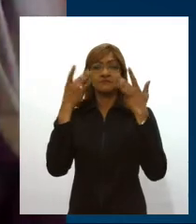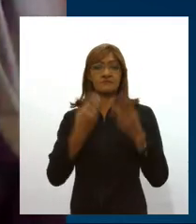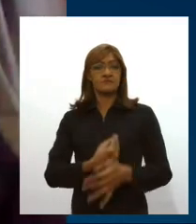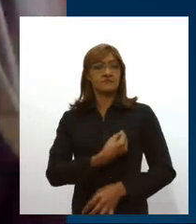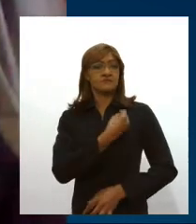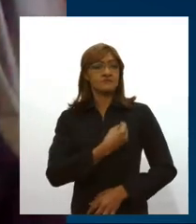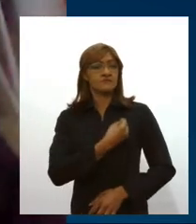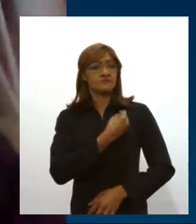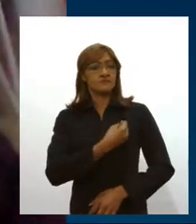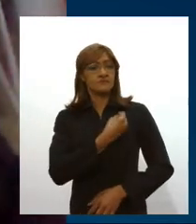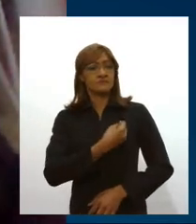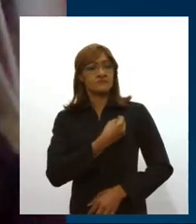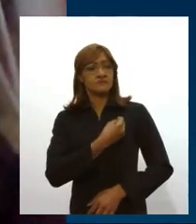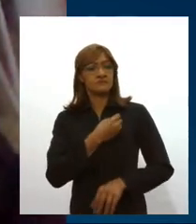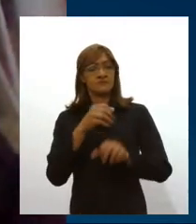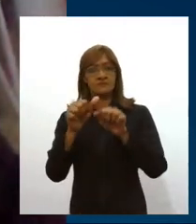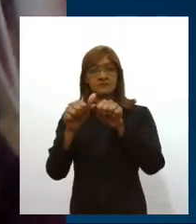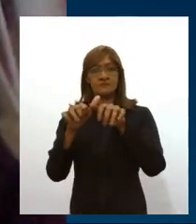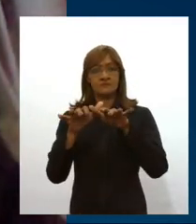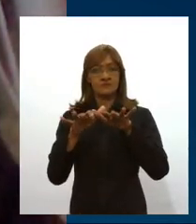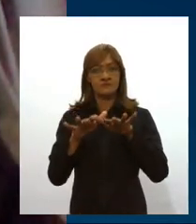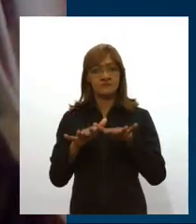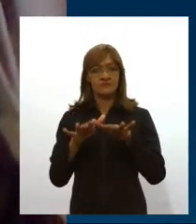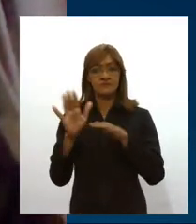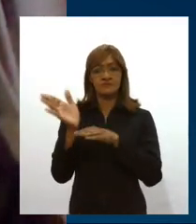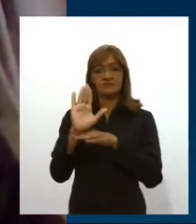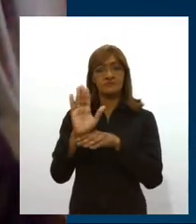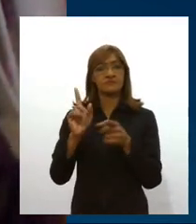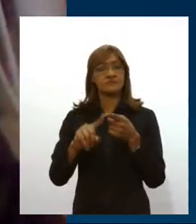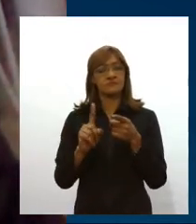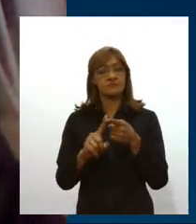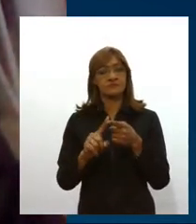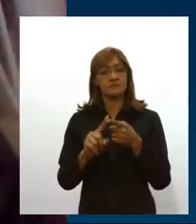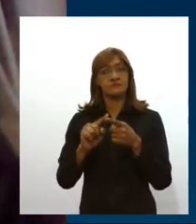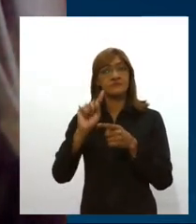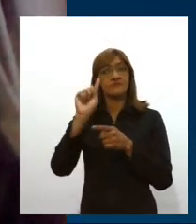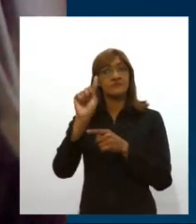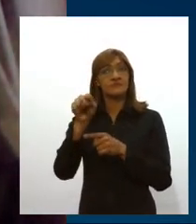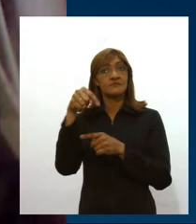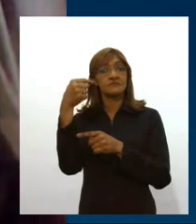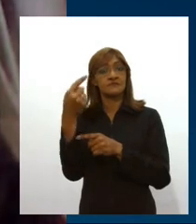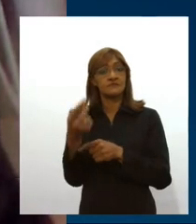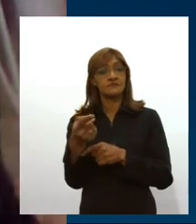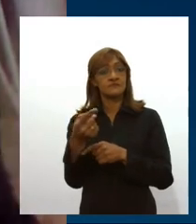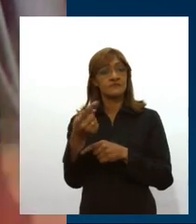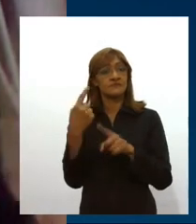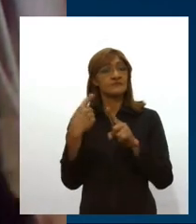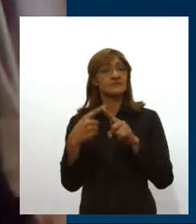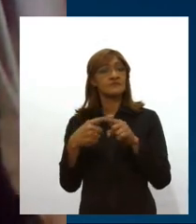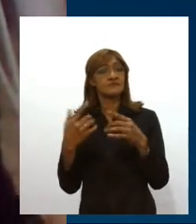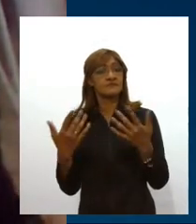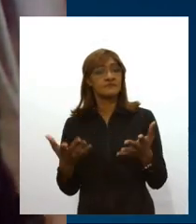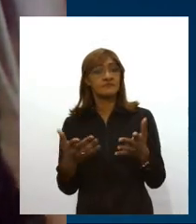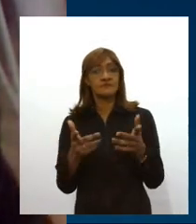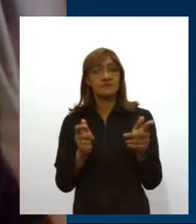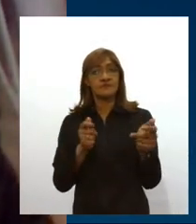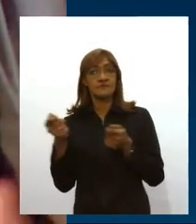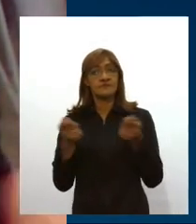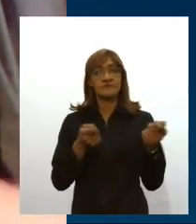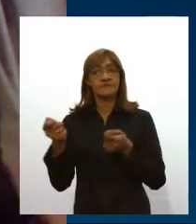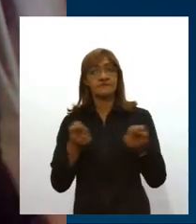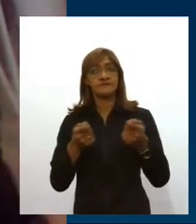do teatro, no espaço do cinema, isso vai ficar para uma próxima etapa, até porque você tem que modular essa abertura.